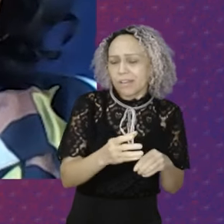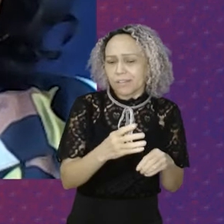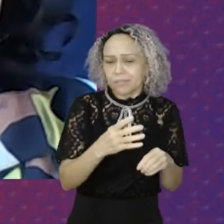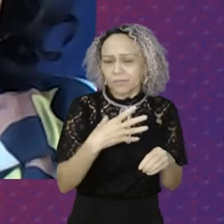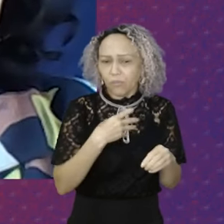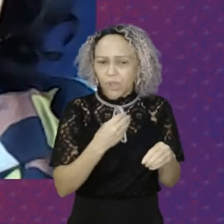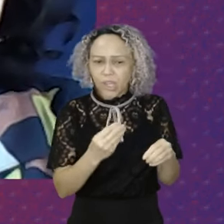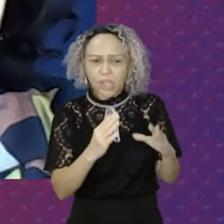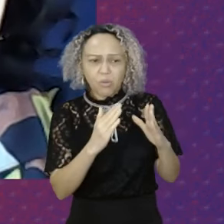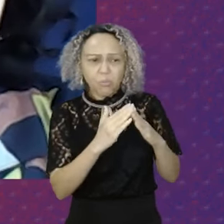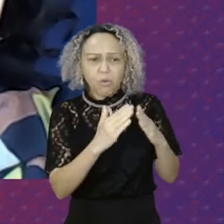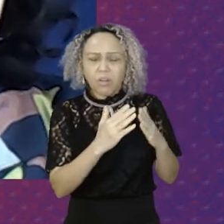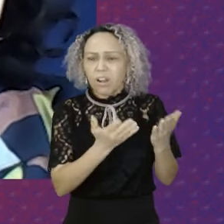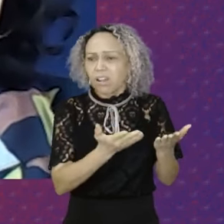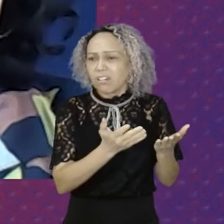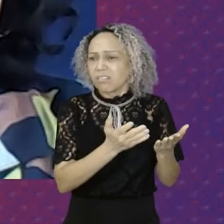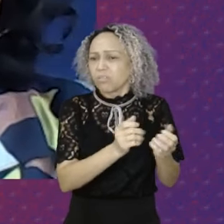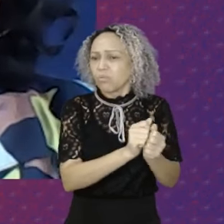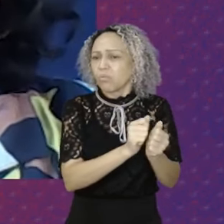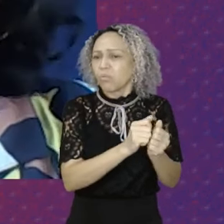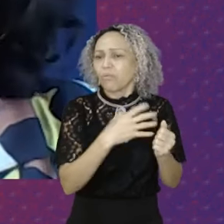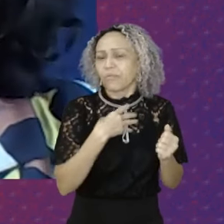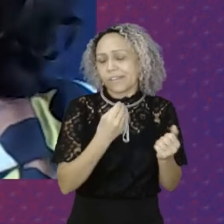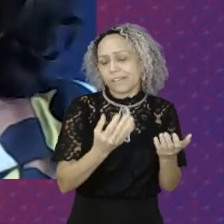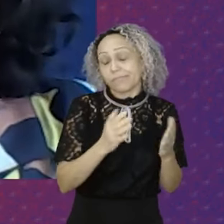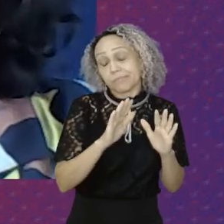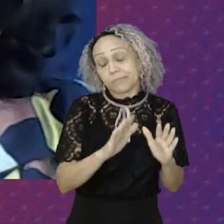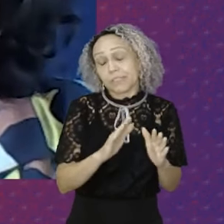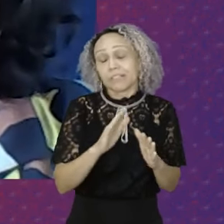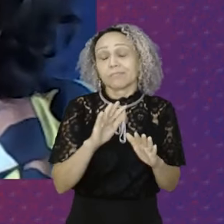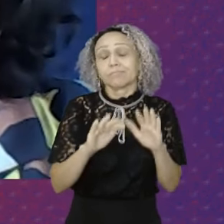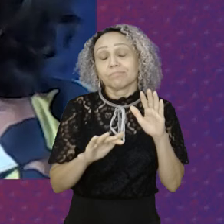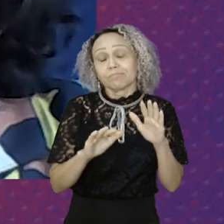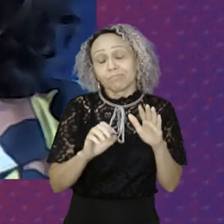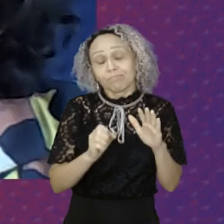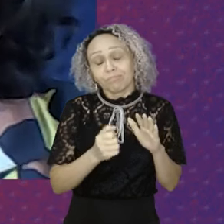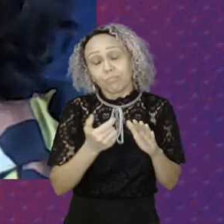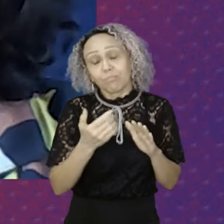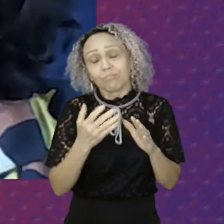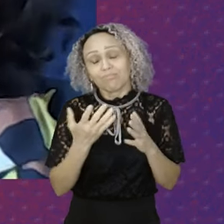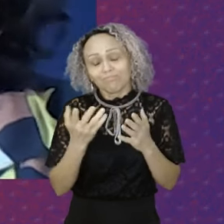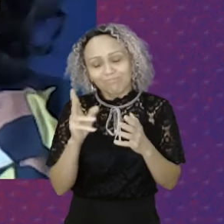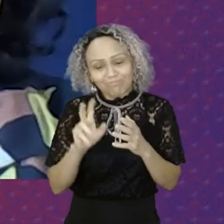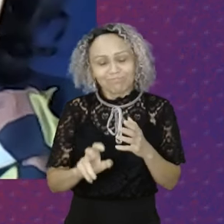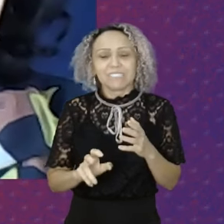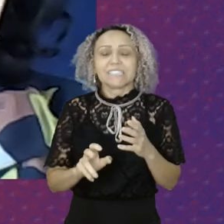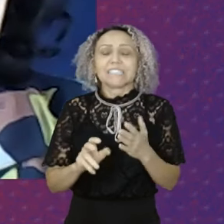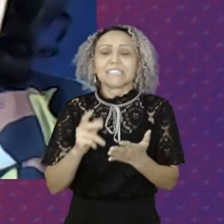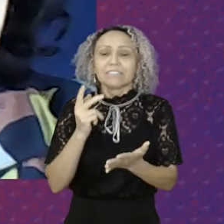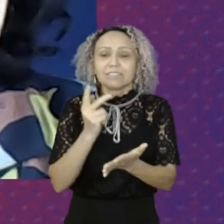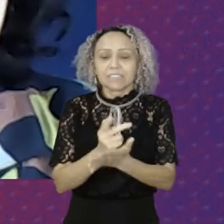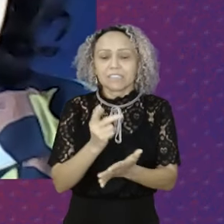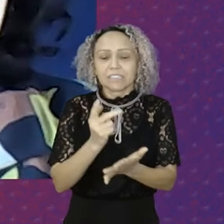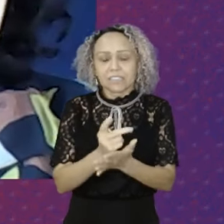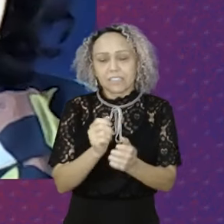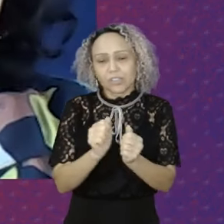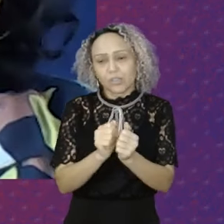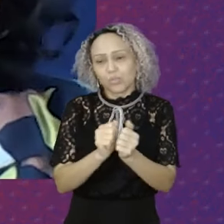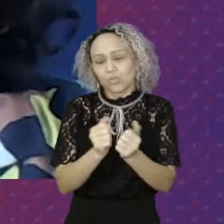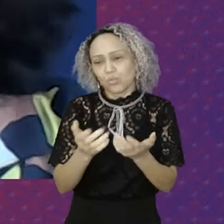Com os seus filhos Então eu acredito Que É uma ação Bastante Importante